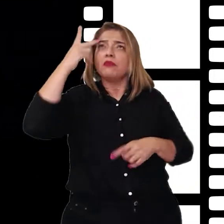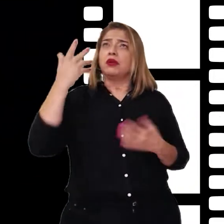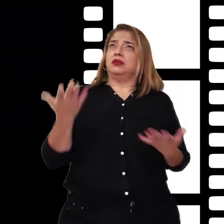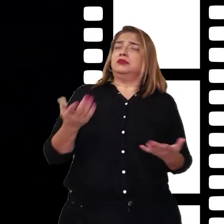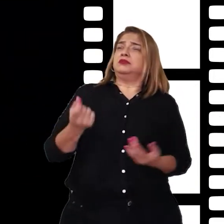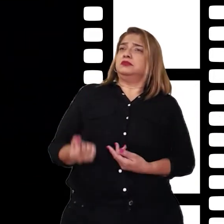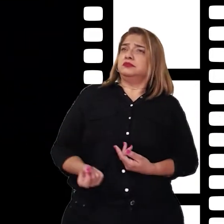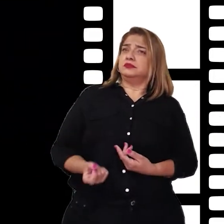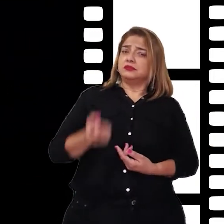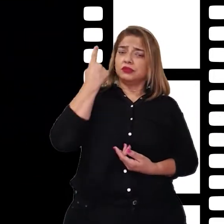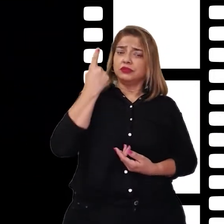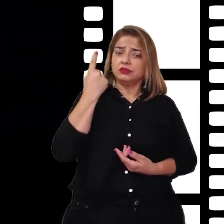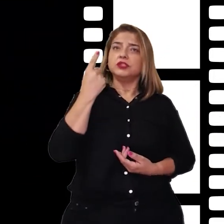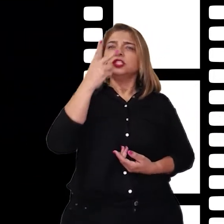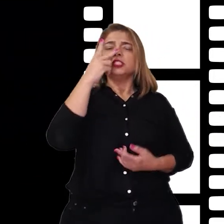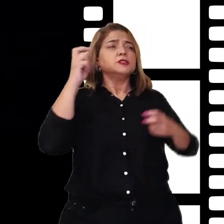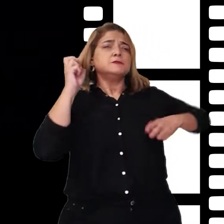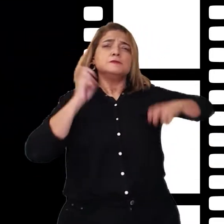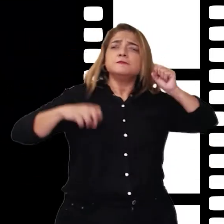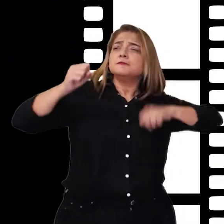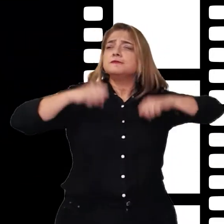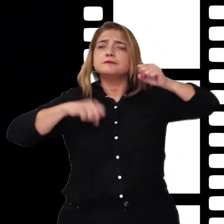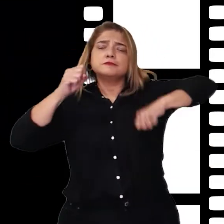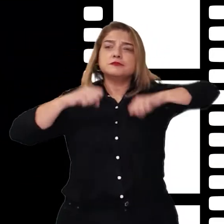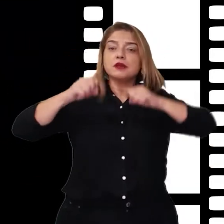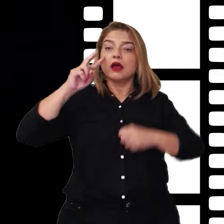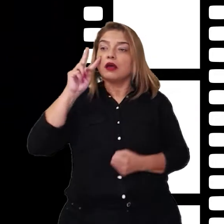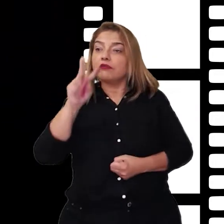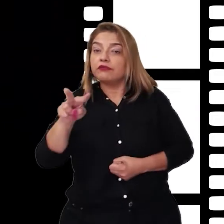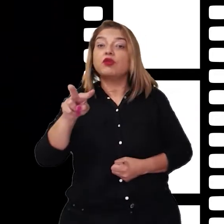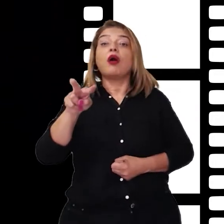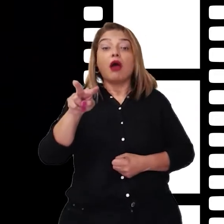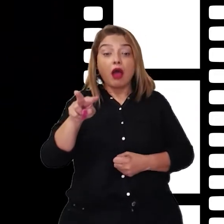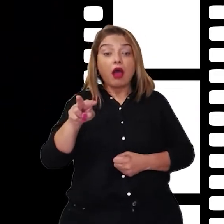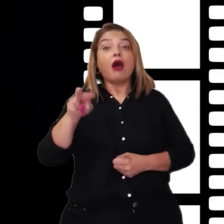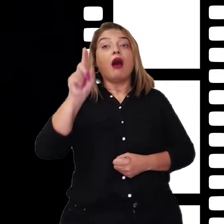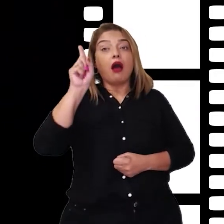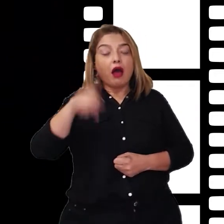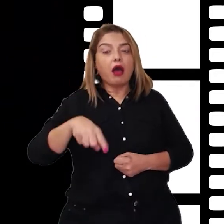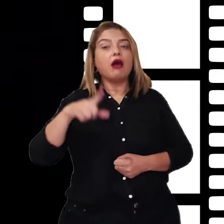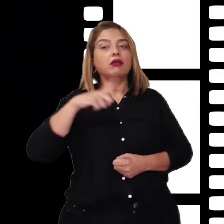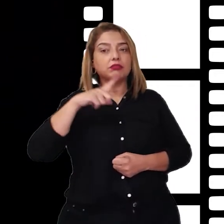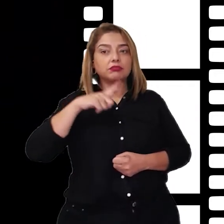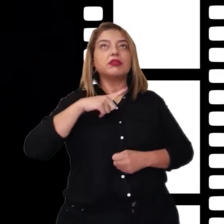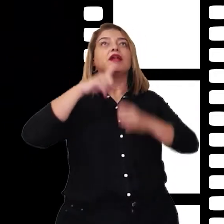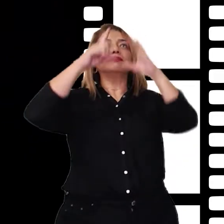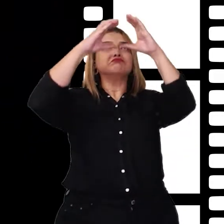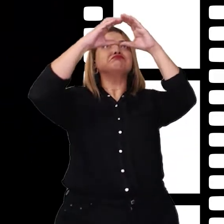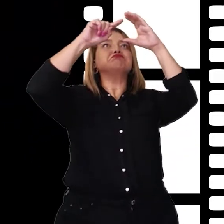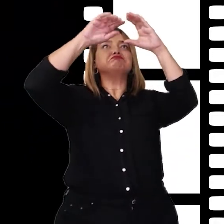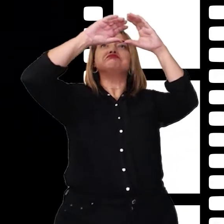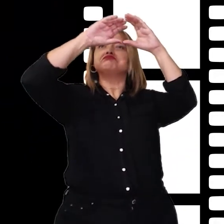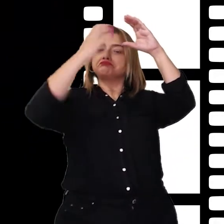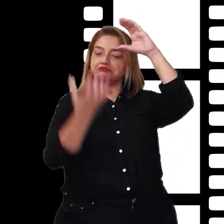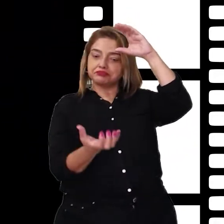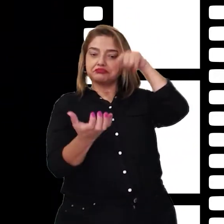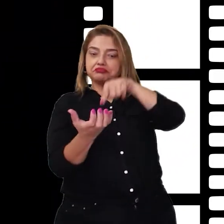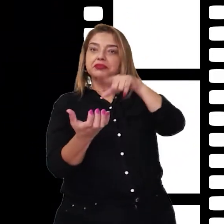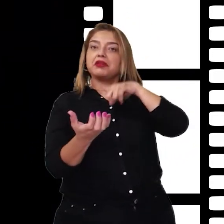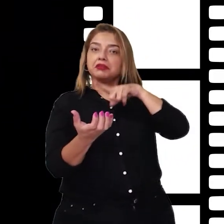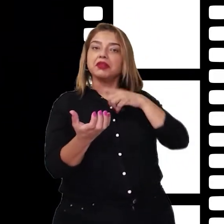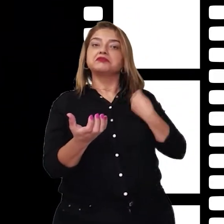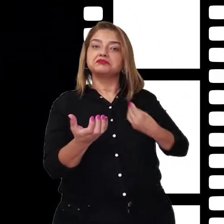estranho. Correram todos e olharam para dentro do lago. E, de fato, a outra metade da lua estava lá.